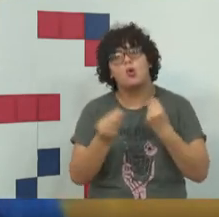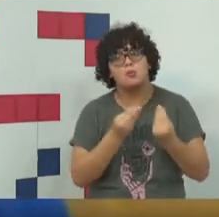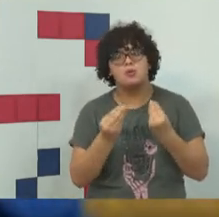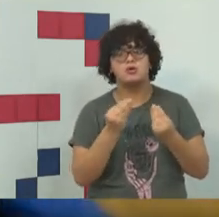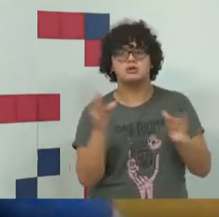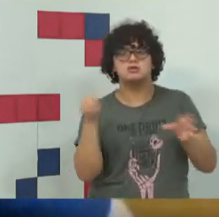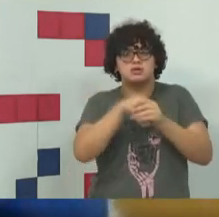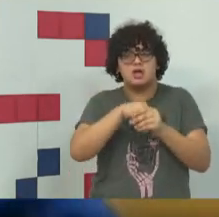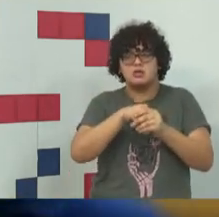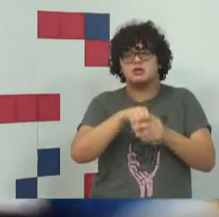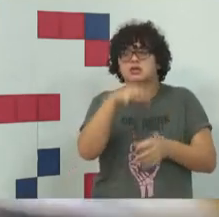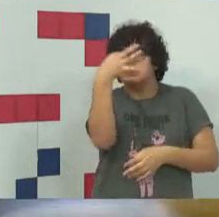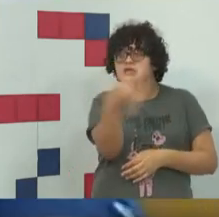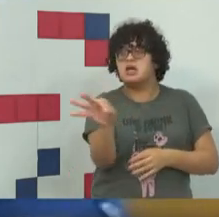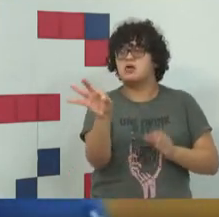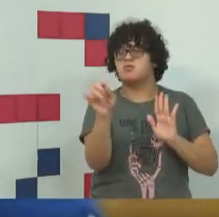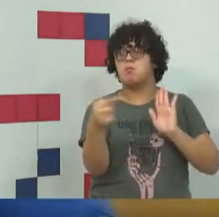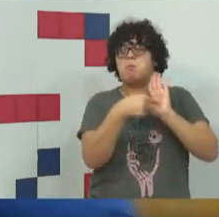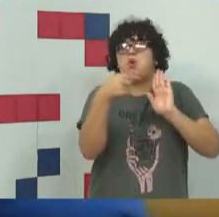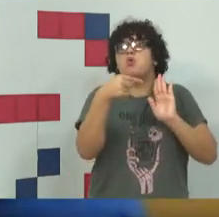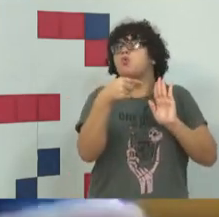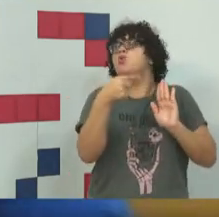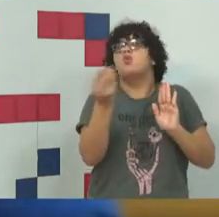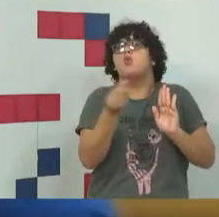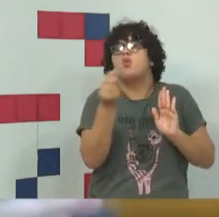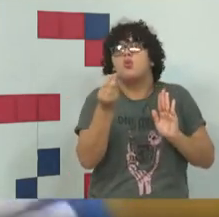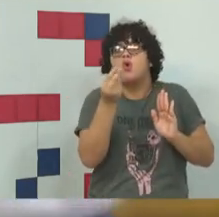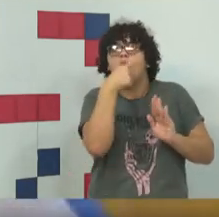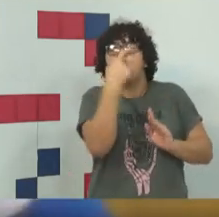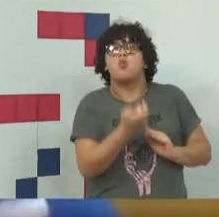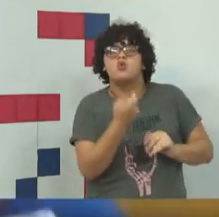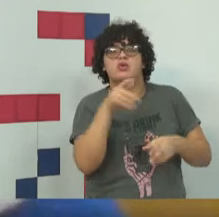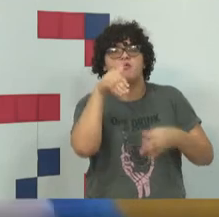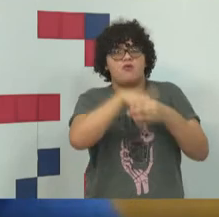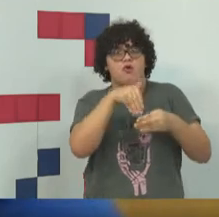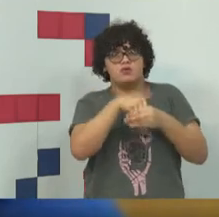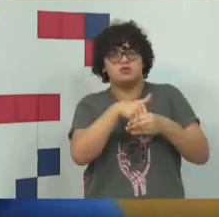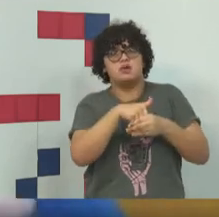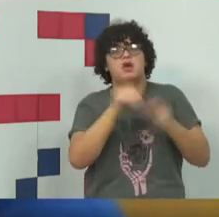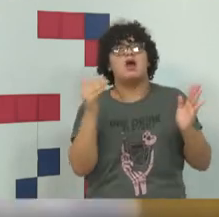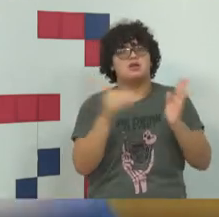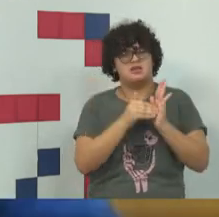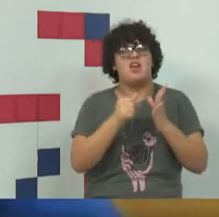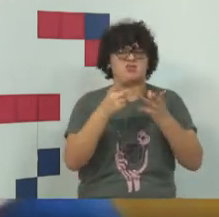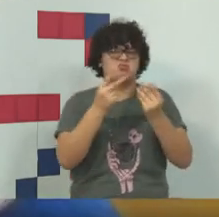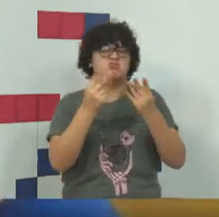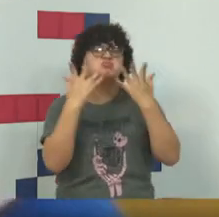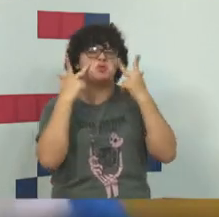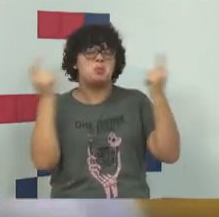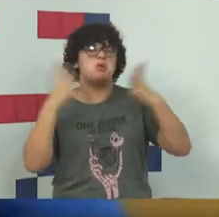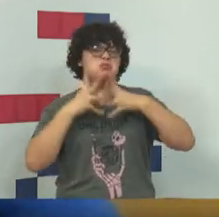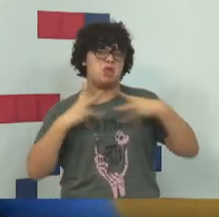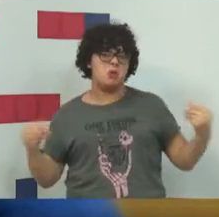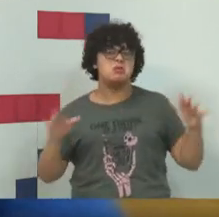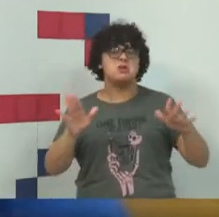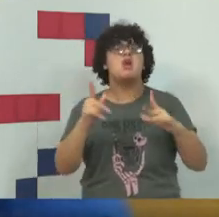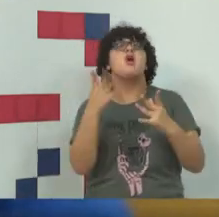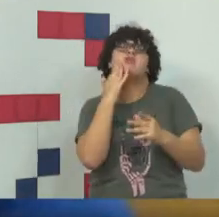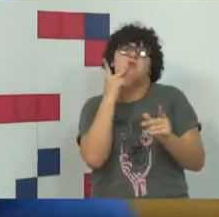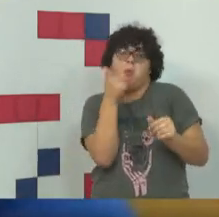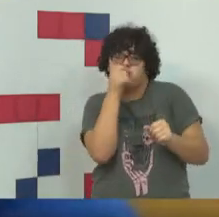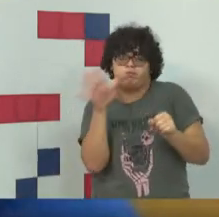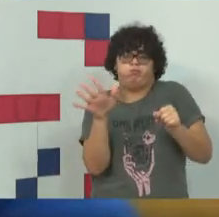bem pontual, acredito que um único, em uma única votação, eu diria até, foi um dia que estava meio tumultuado,